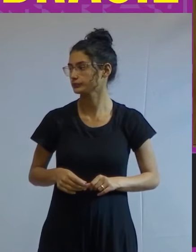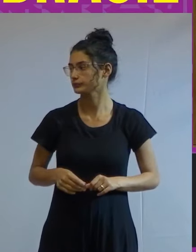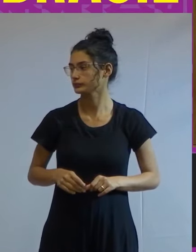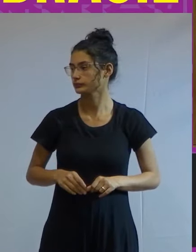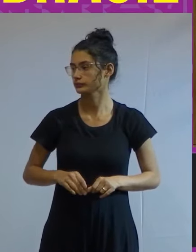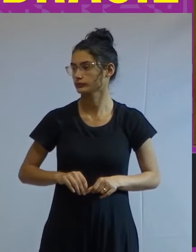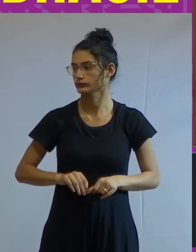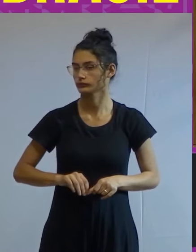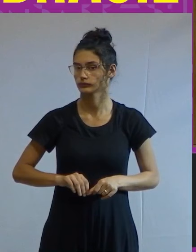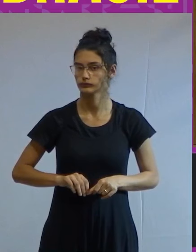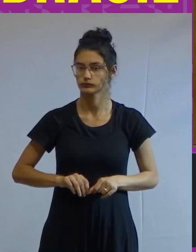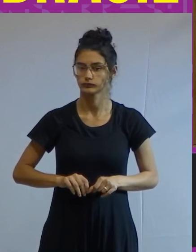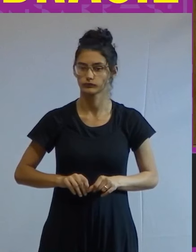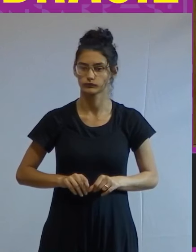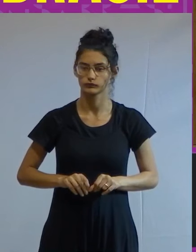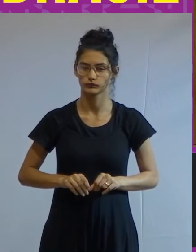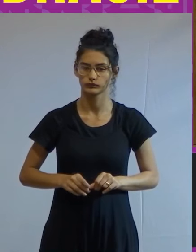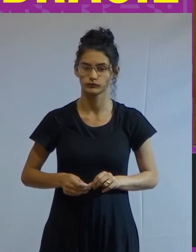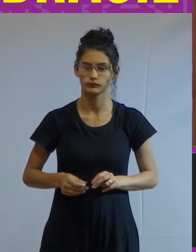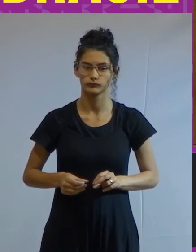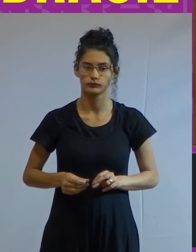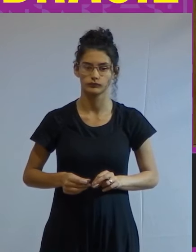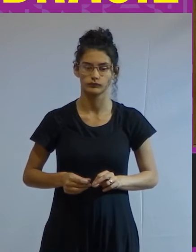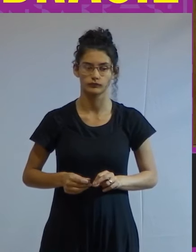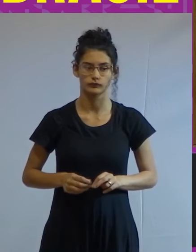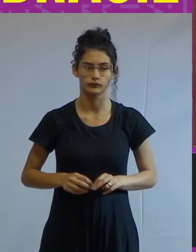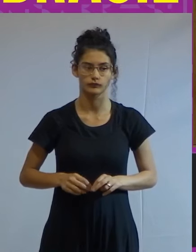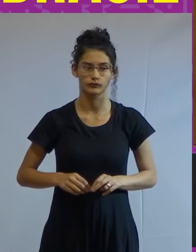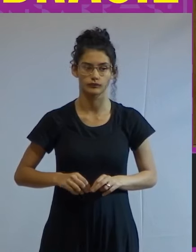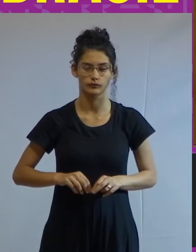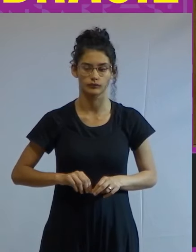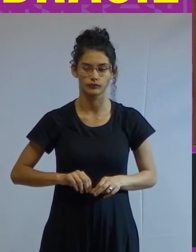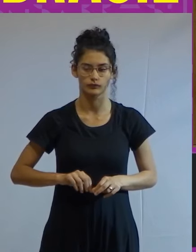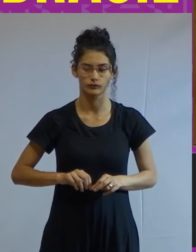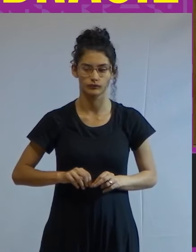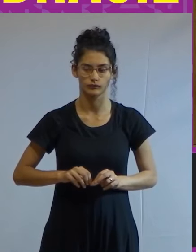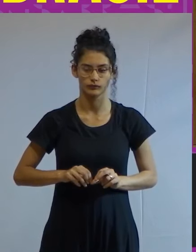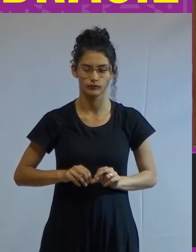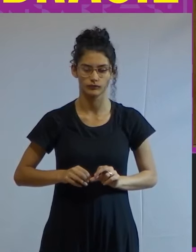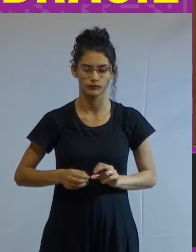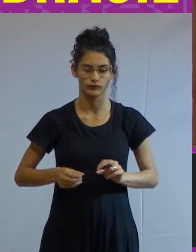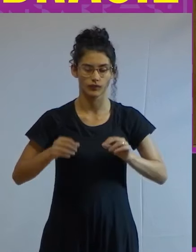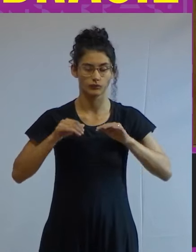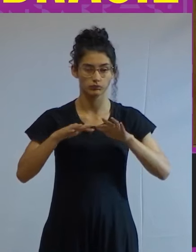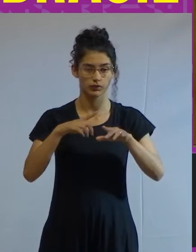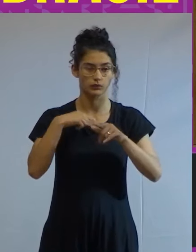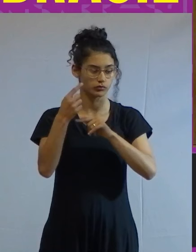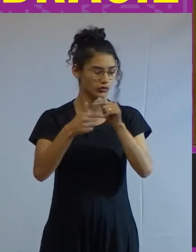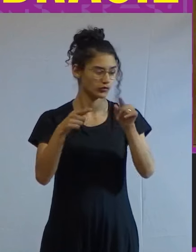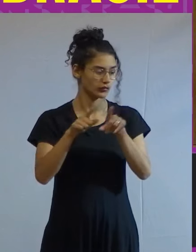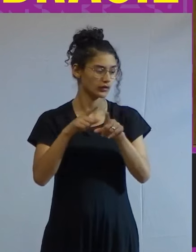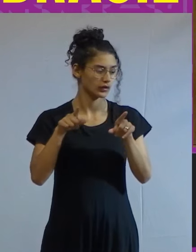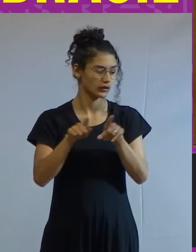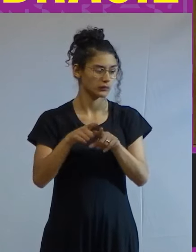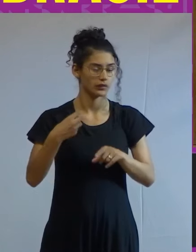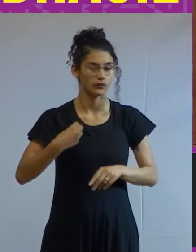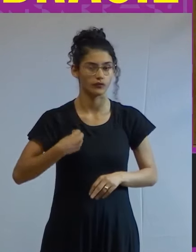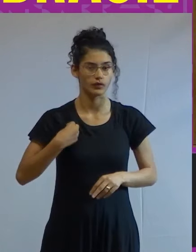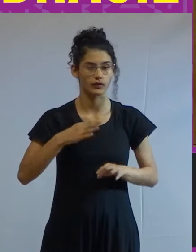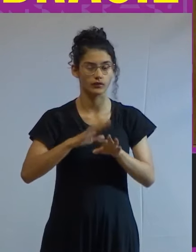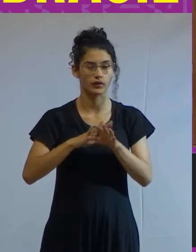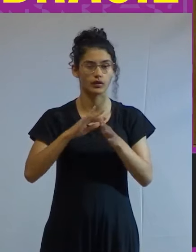marxista francês Etienne Balibar amplia o alcance da distinção segundo ele a subordinação real